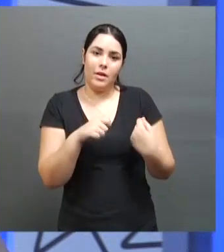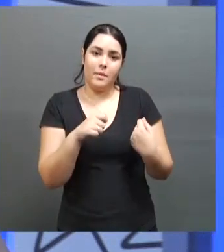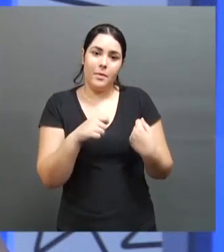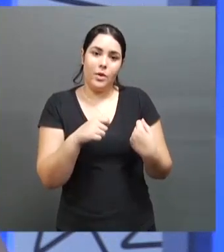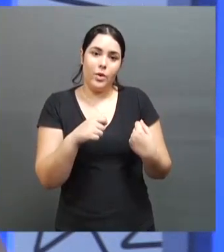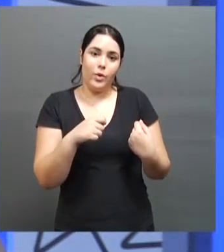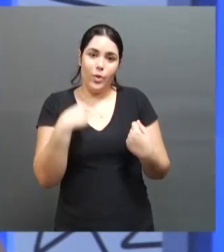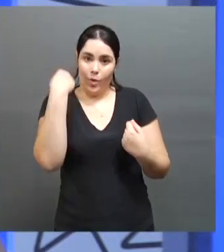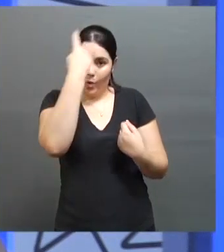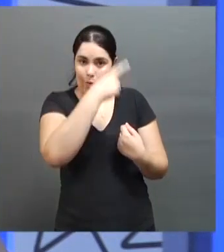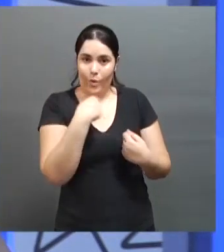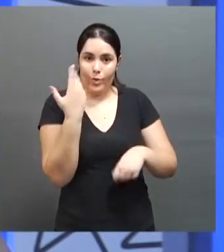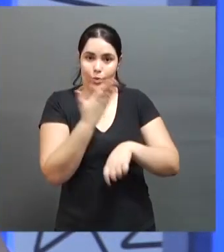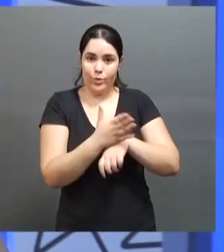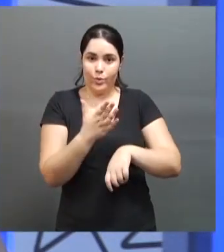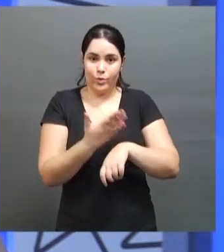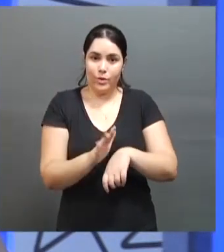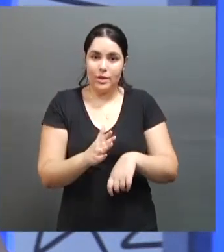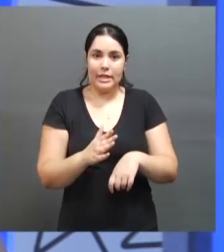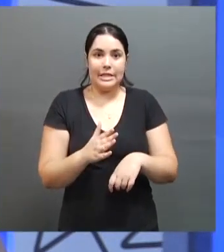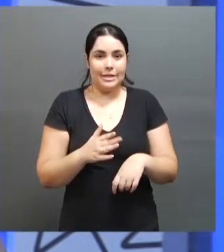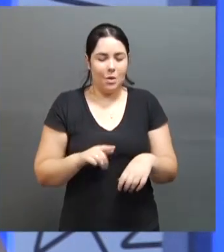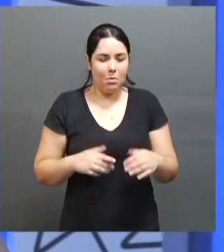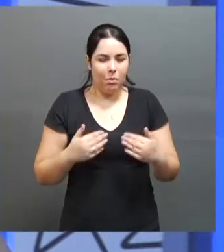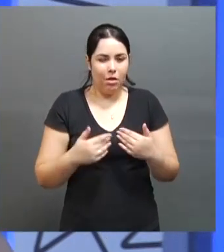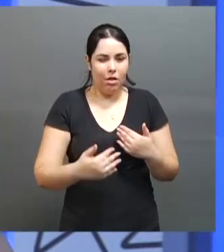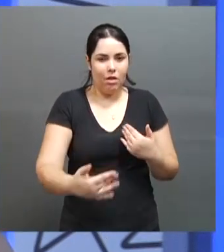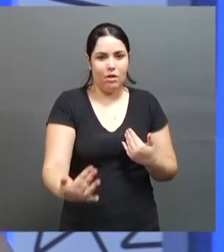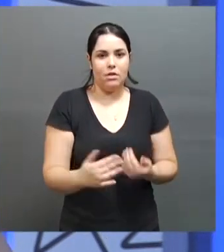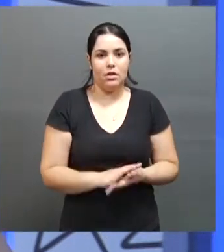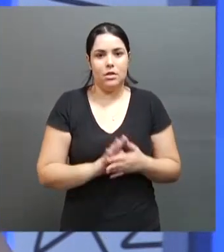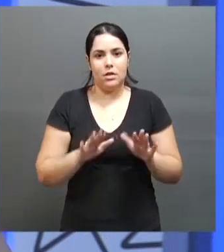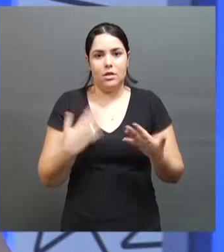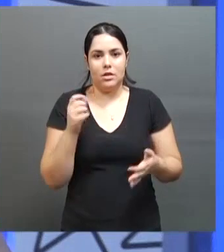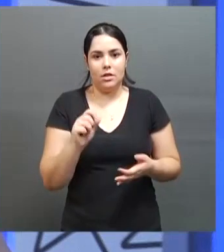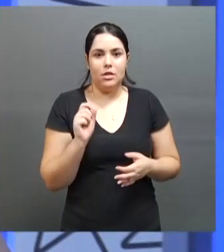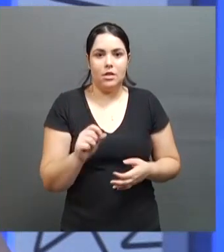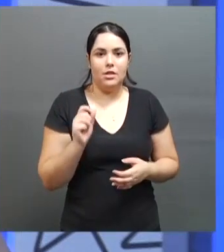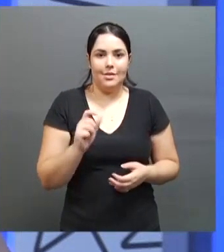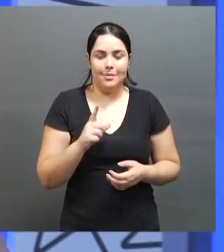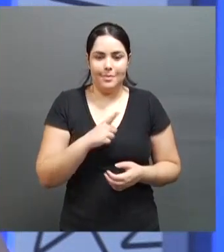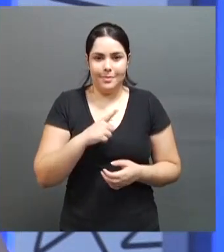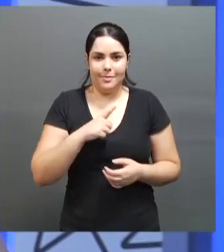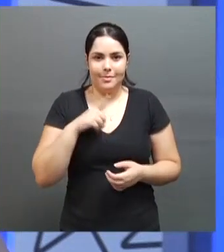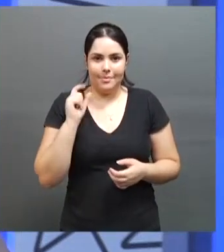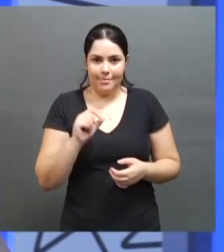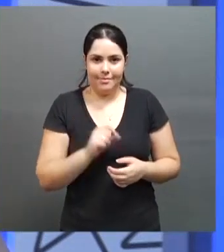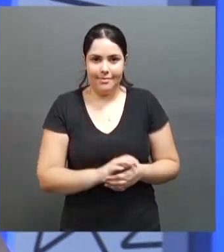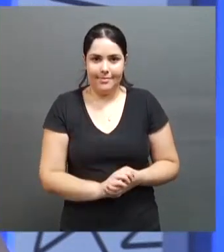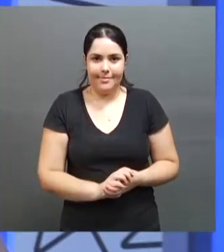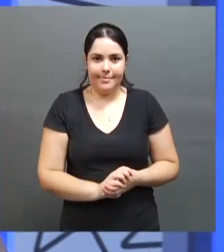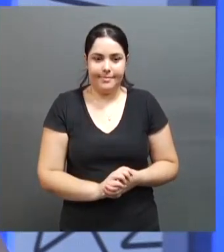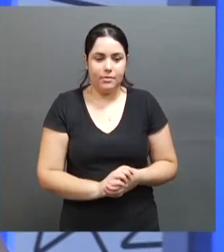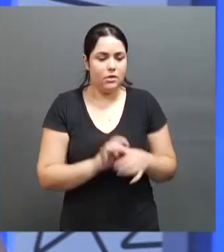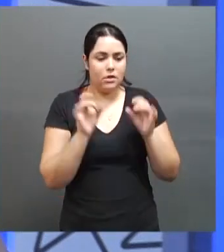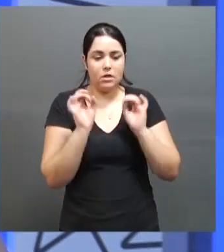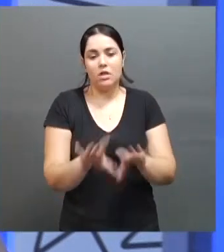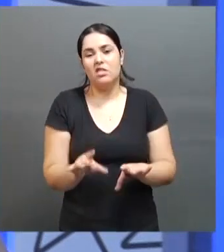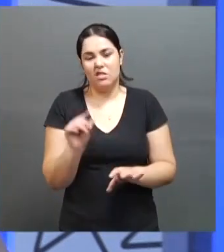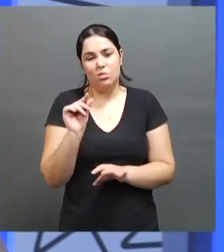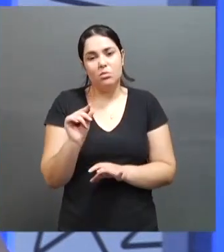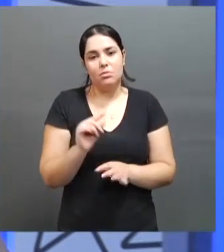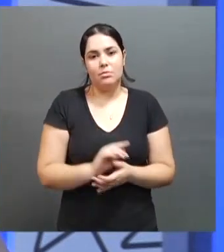treinamento extensiva, a gente precisa, então foi até o que me levou a abrir mão um pouquinho